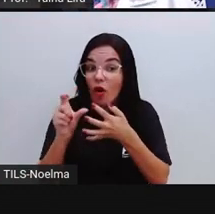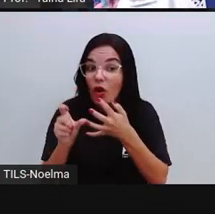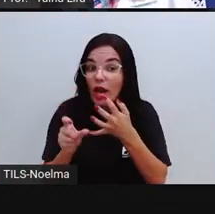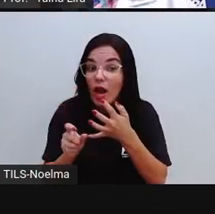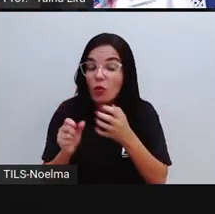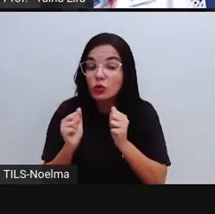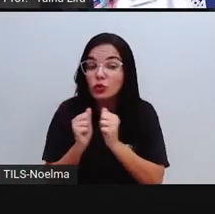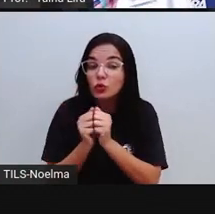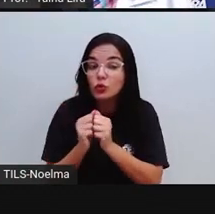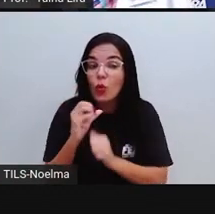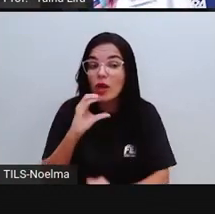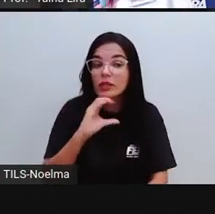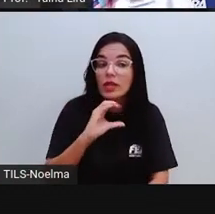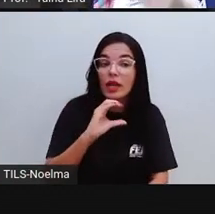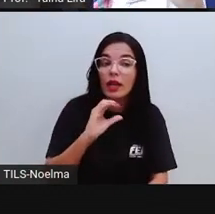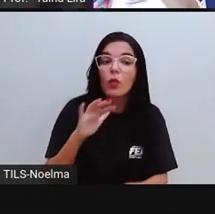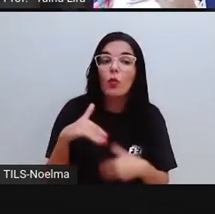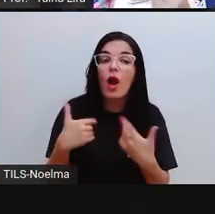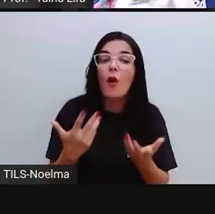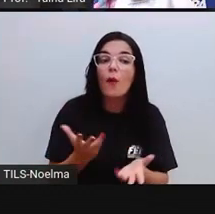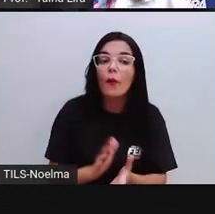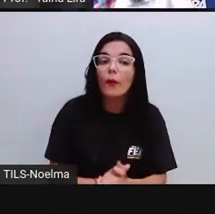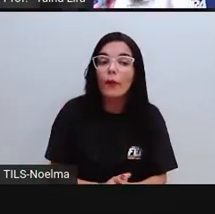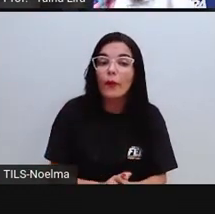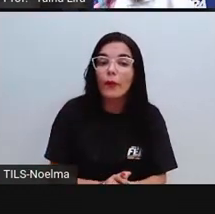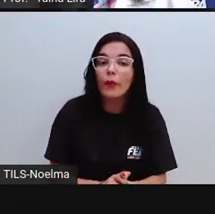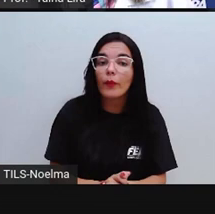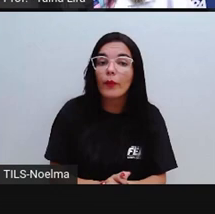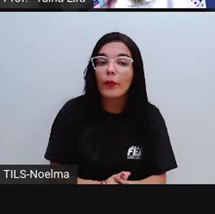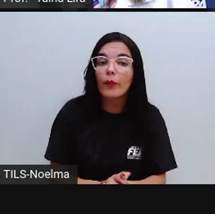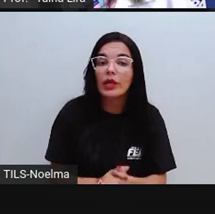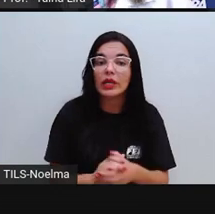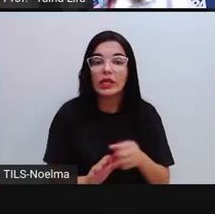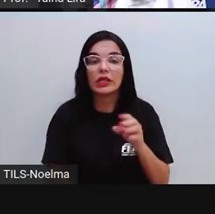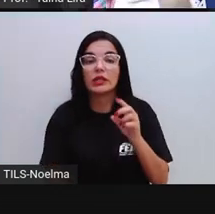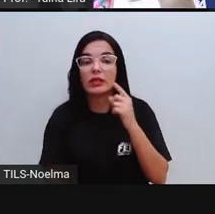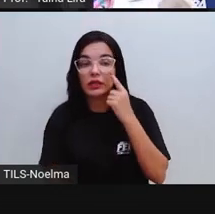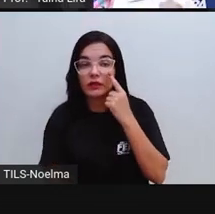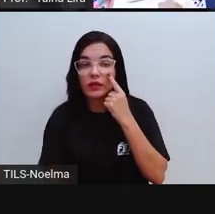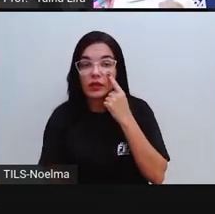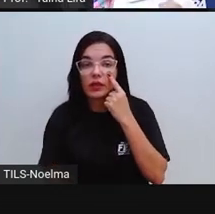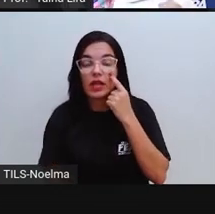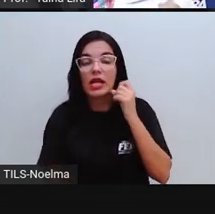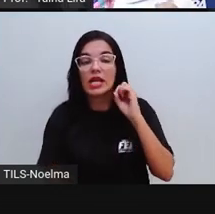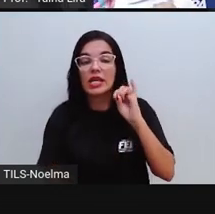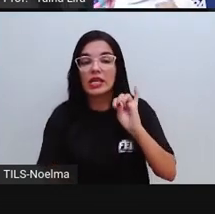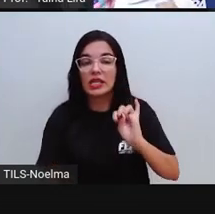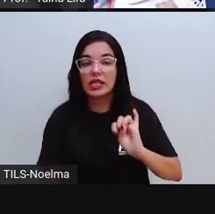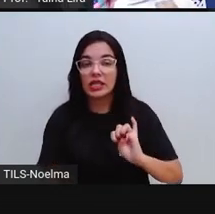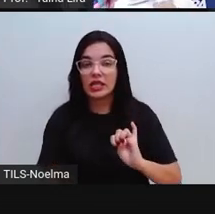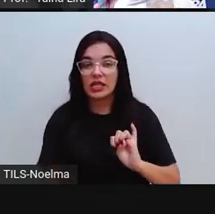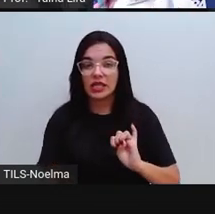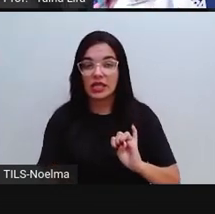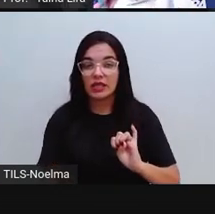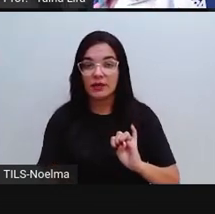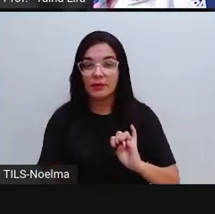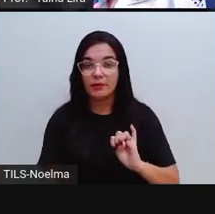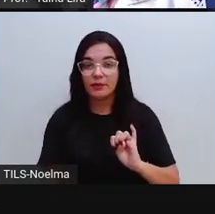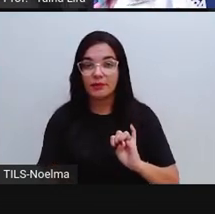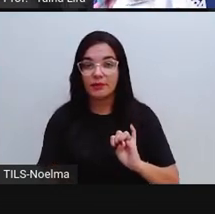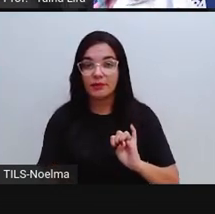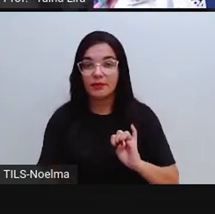com a letra C, segundo ano, ó, na palavra aqui, cinco, nós temos, ó, a vogal I,